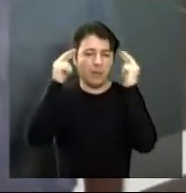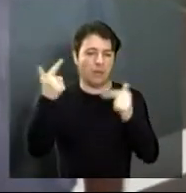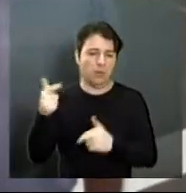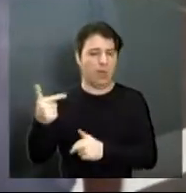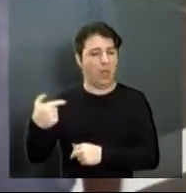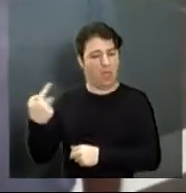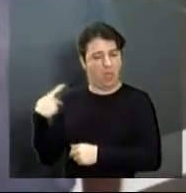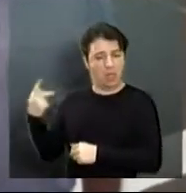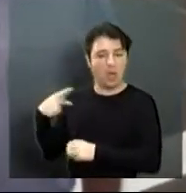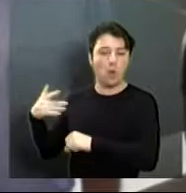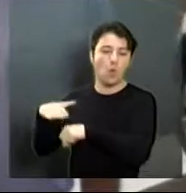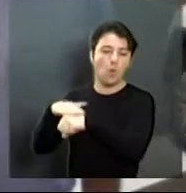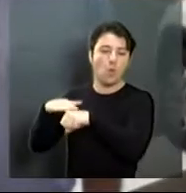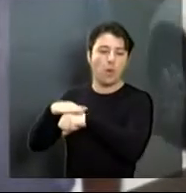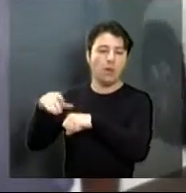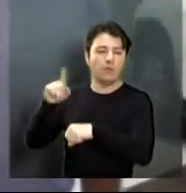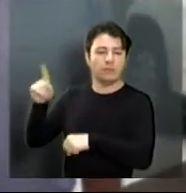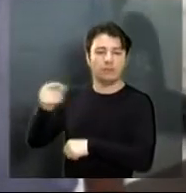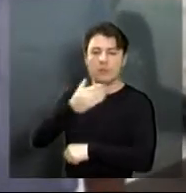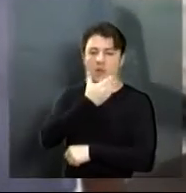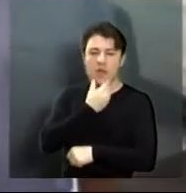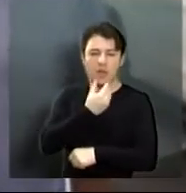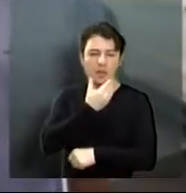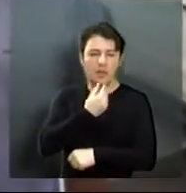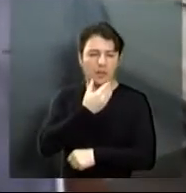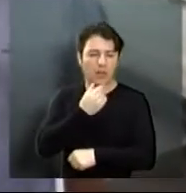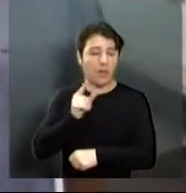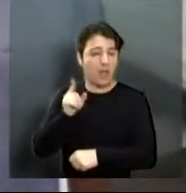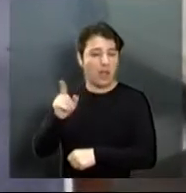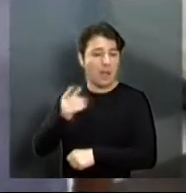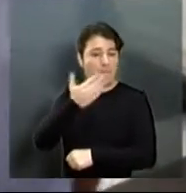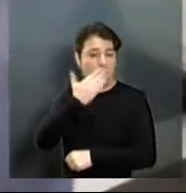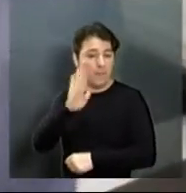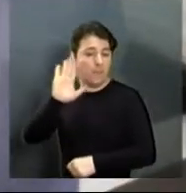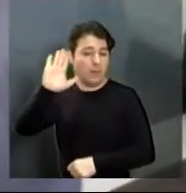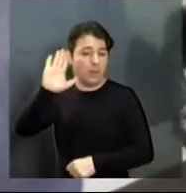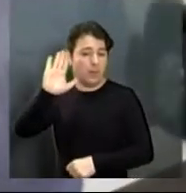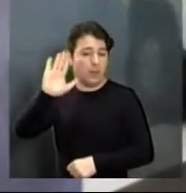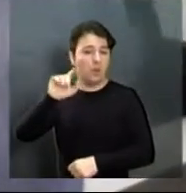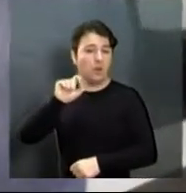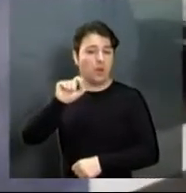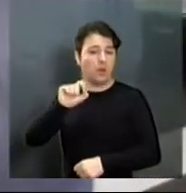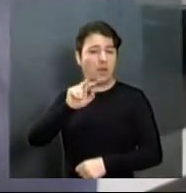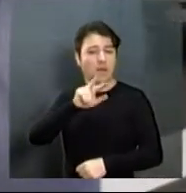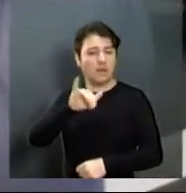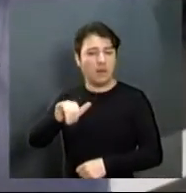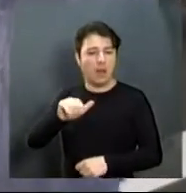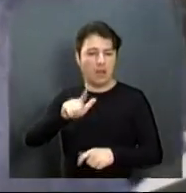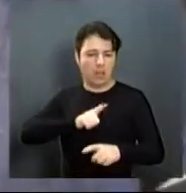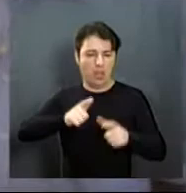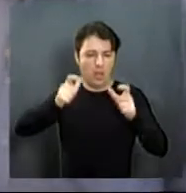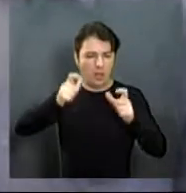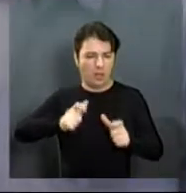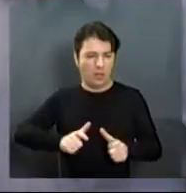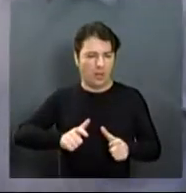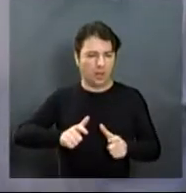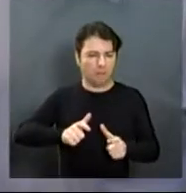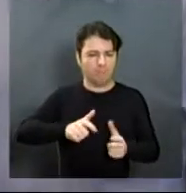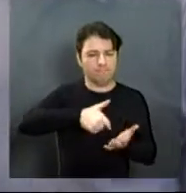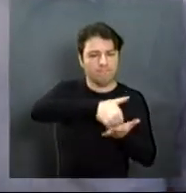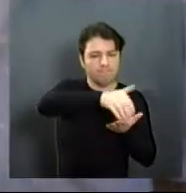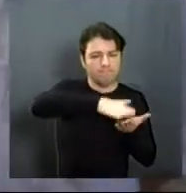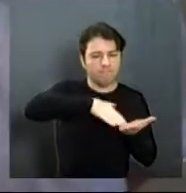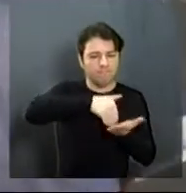conversando com o Nilson, todo esse tempo, ele me prometeu que estaria fazendo estudo desse local aqui.